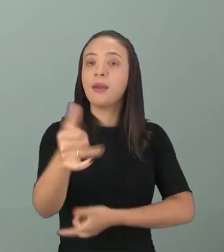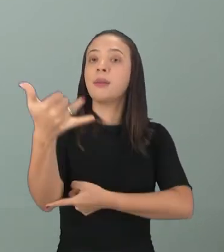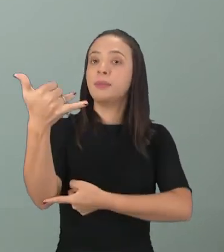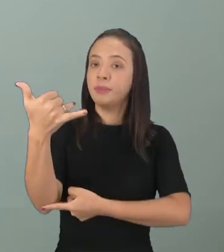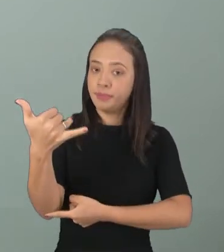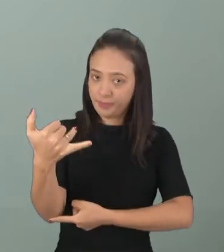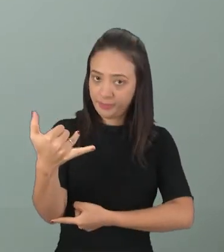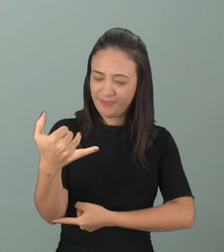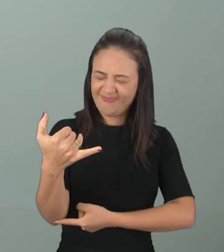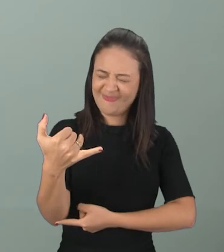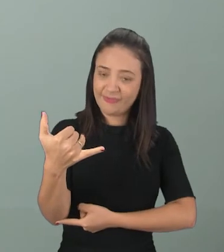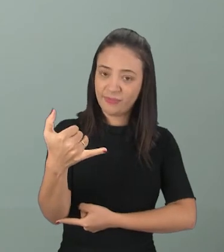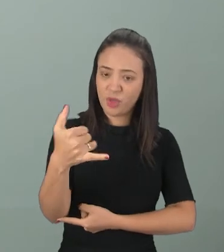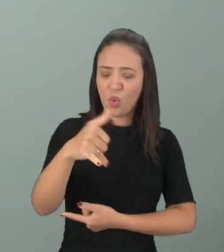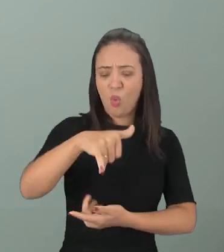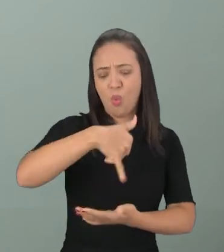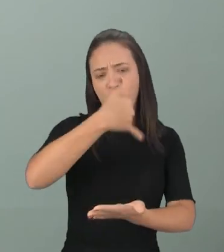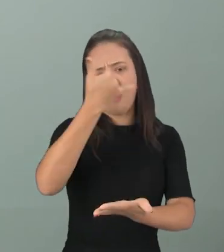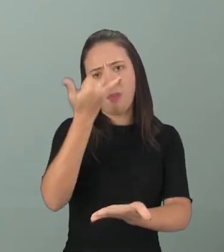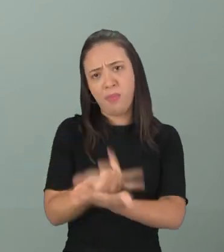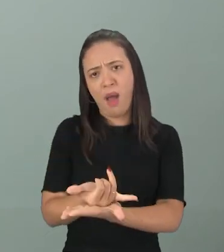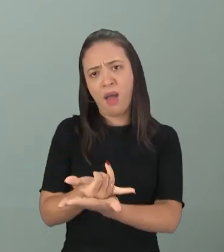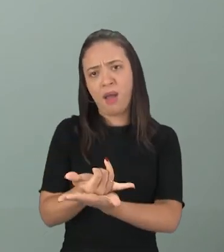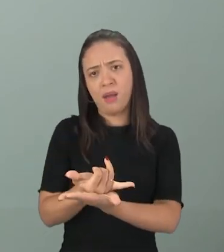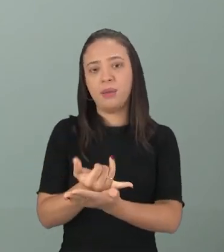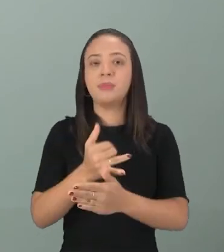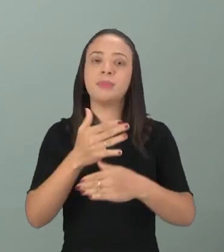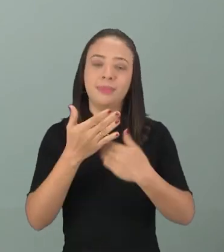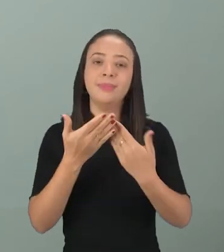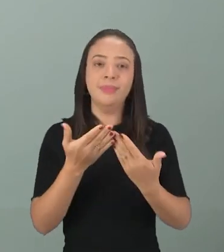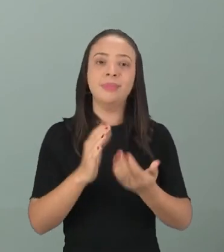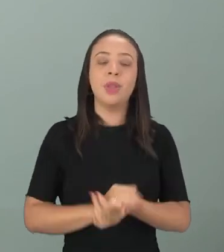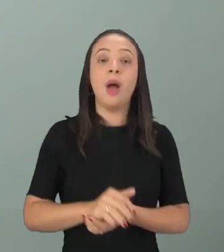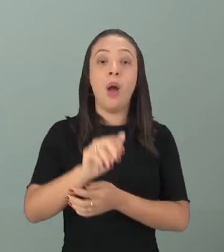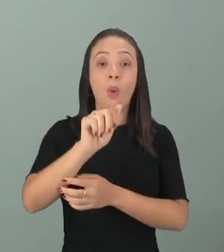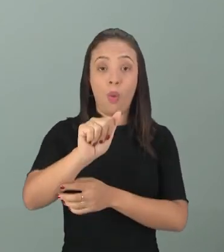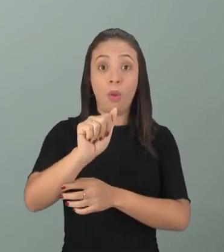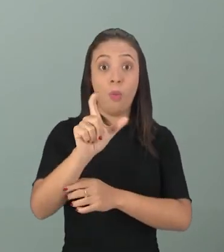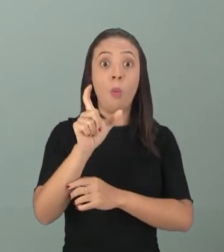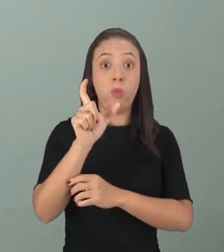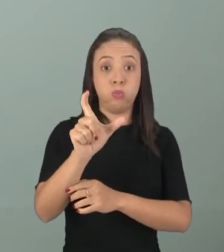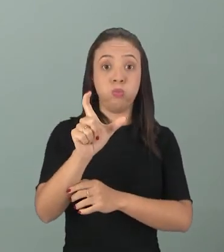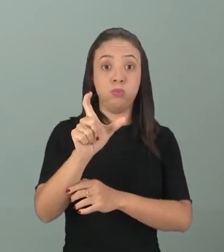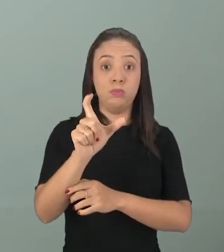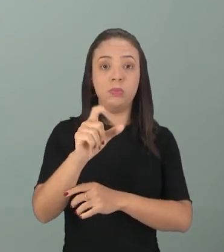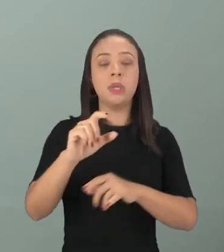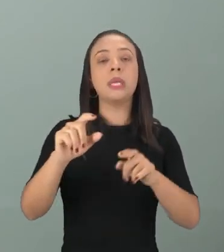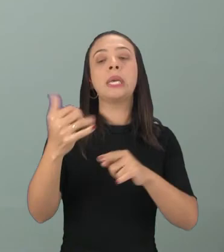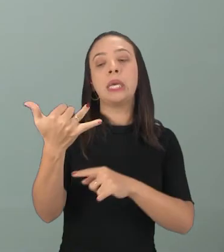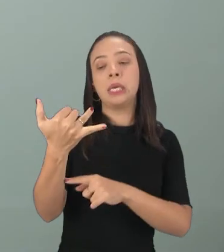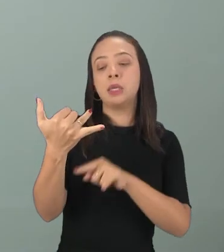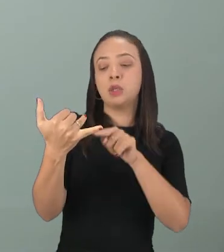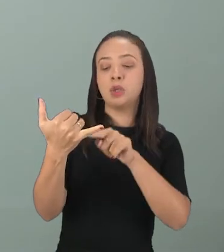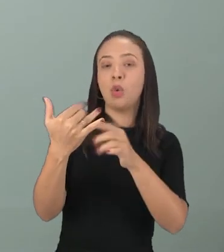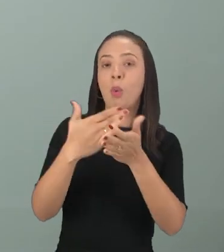caiu no chão. Aí, esse A é maiúsculo e canetinha normalmente escrito com letra minúscula, porque